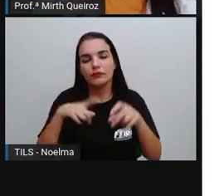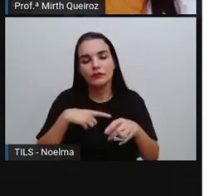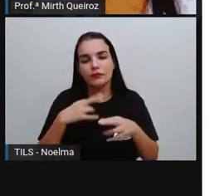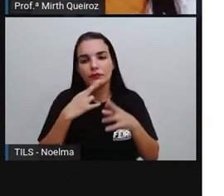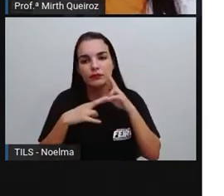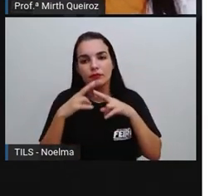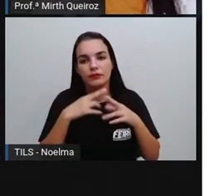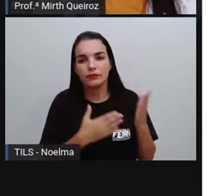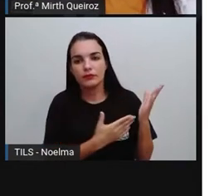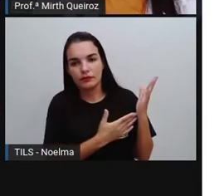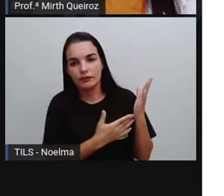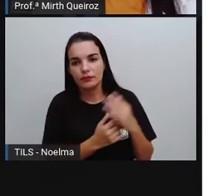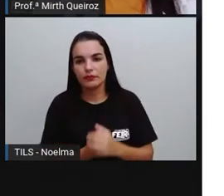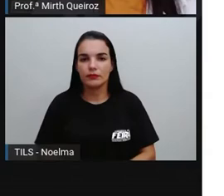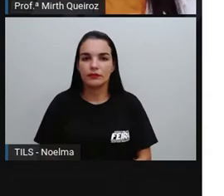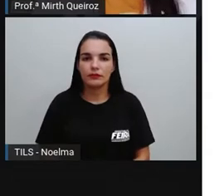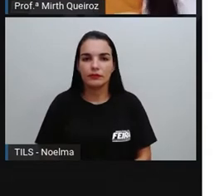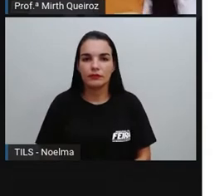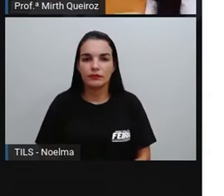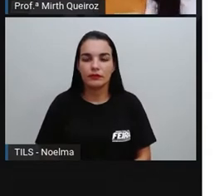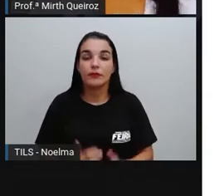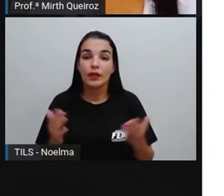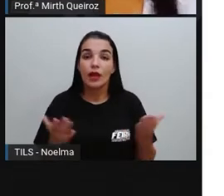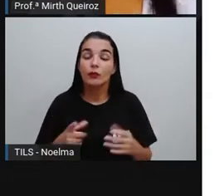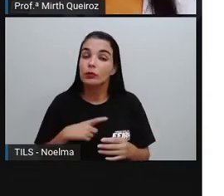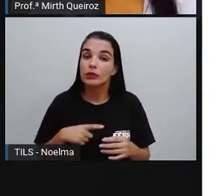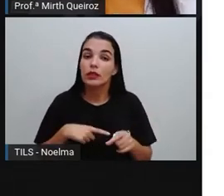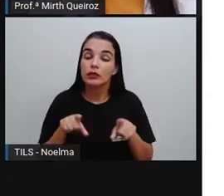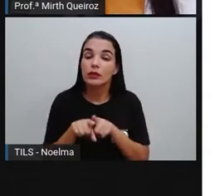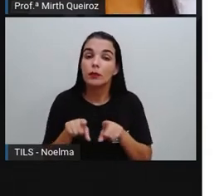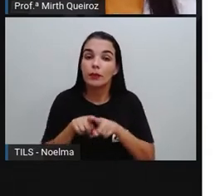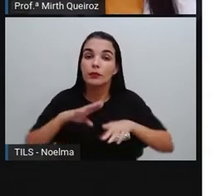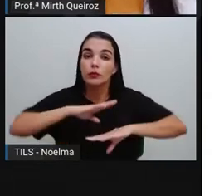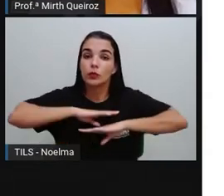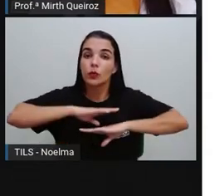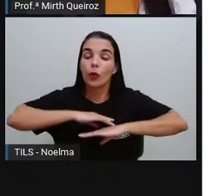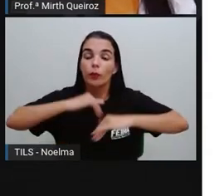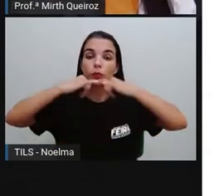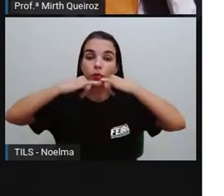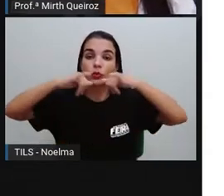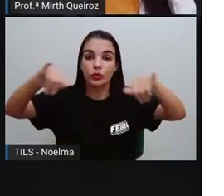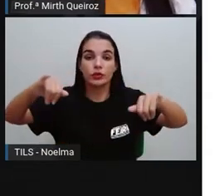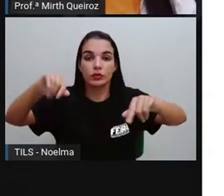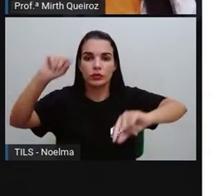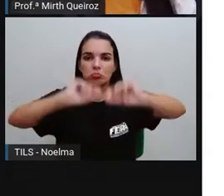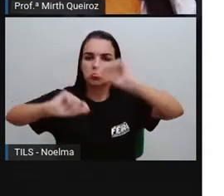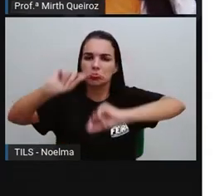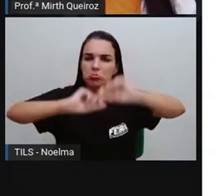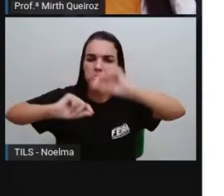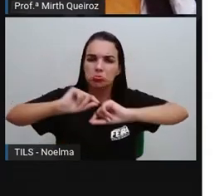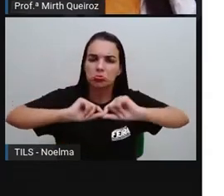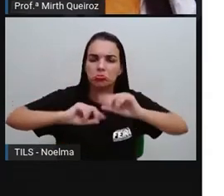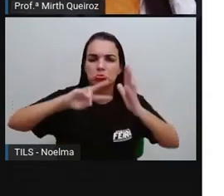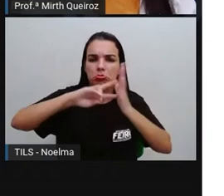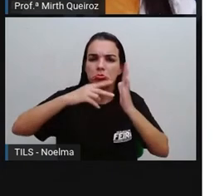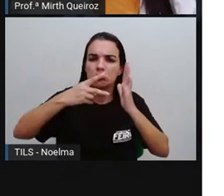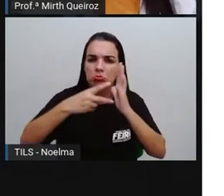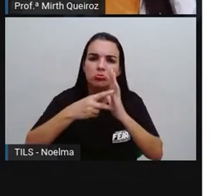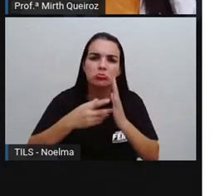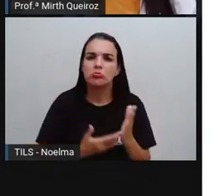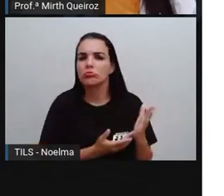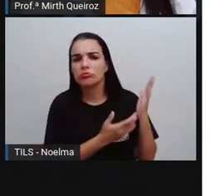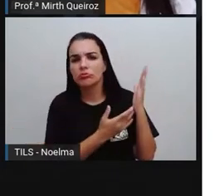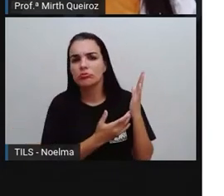essas perguntas. E ainda nós temos o corpo da notícia. O corpo da notícia